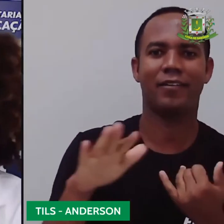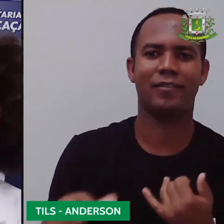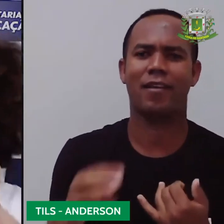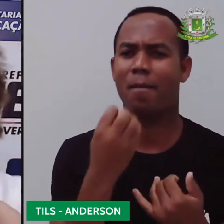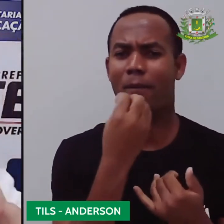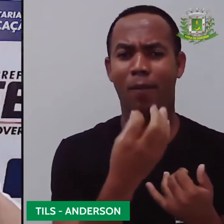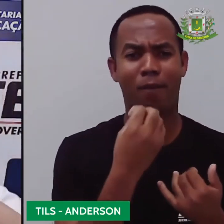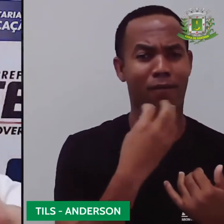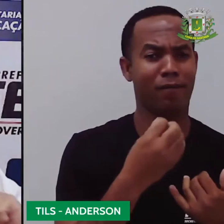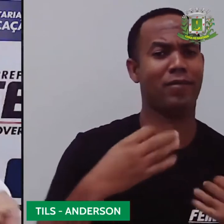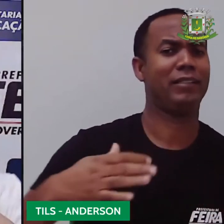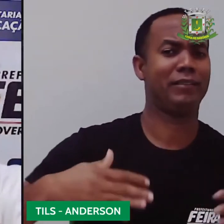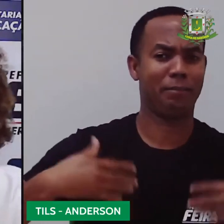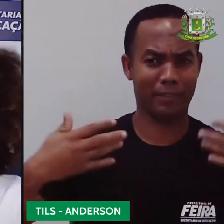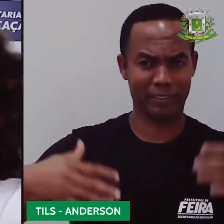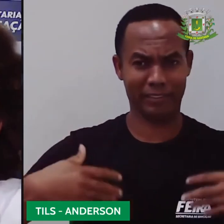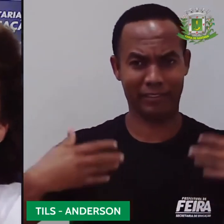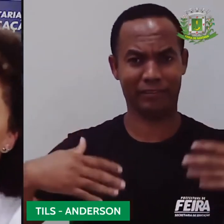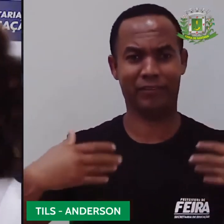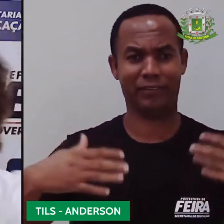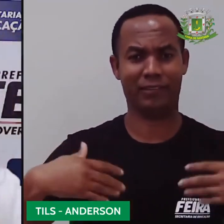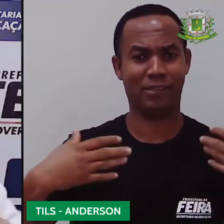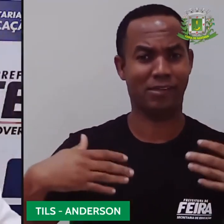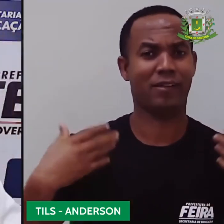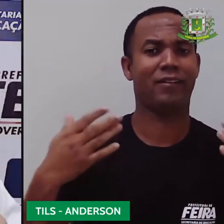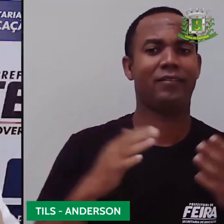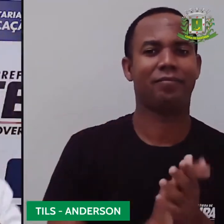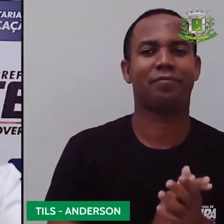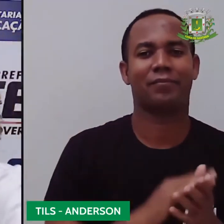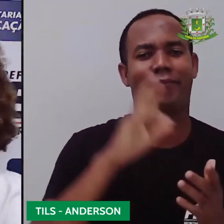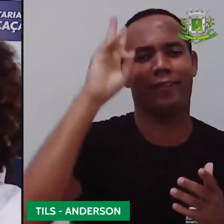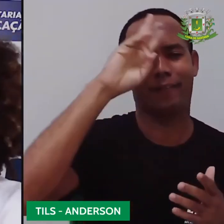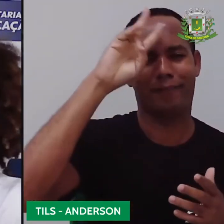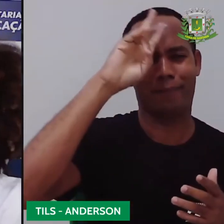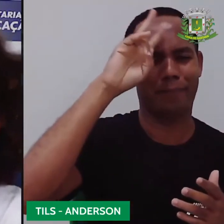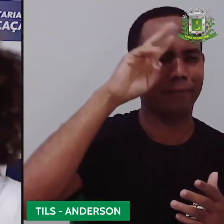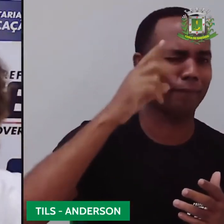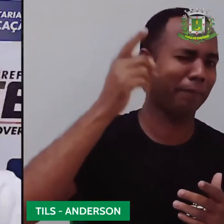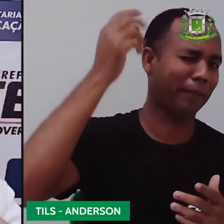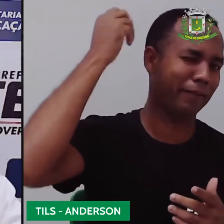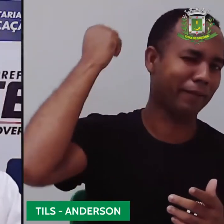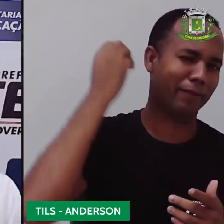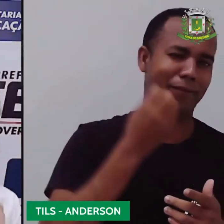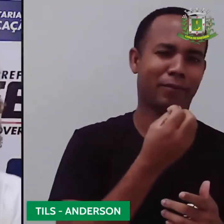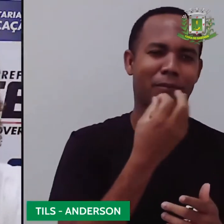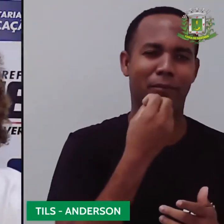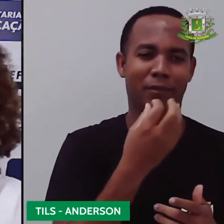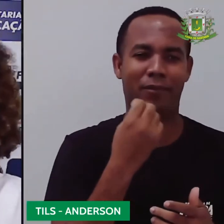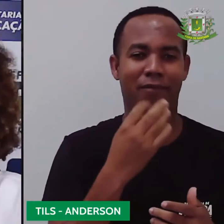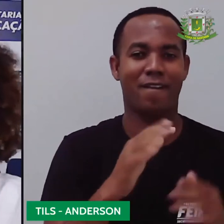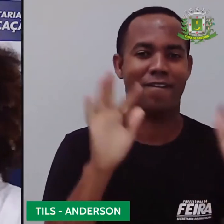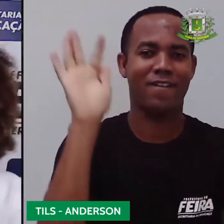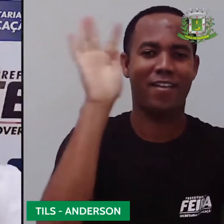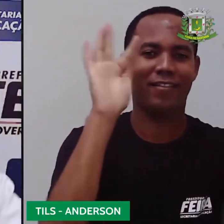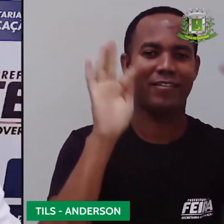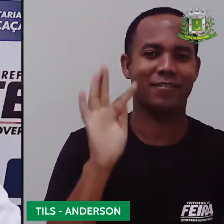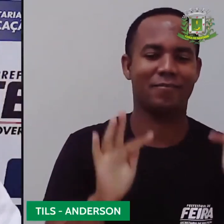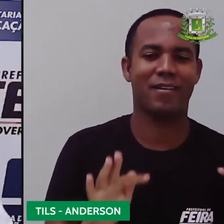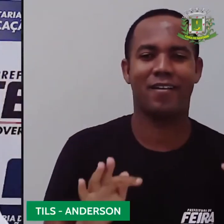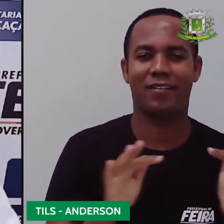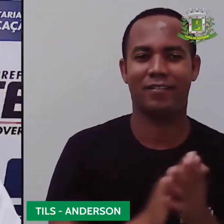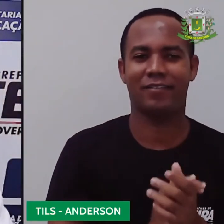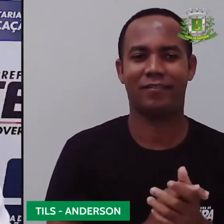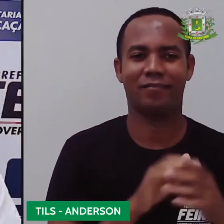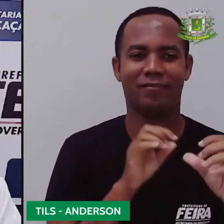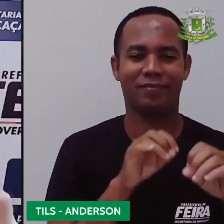como é bom, como é bom. Aguarda ainda na lembrança, como é bom, como é bom. Bom é ser feliz